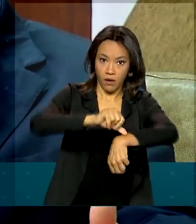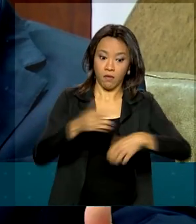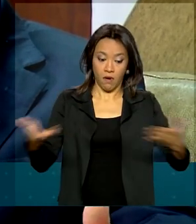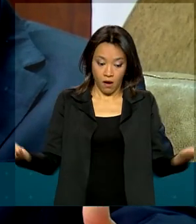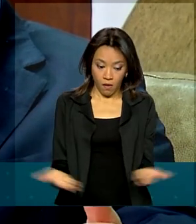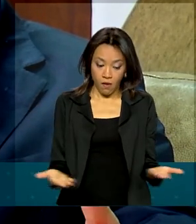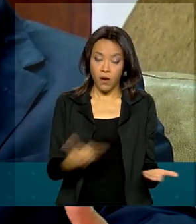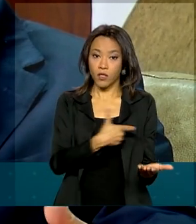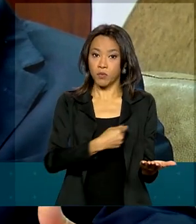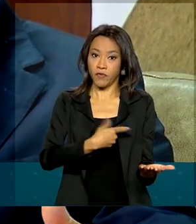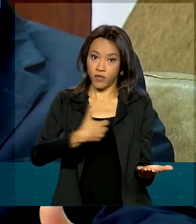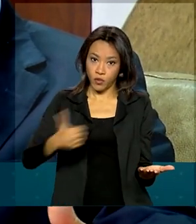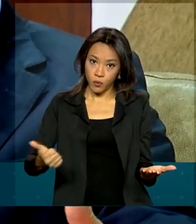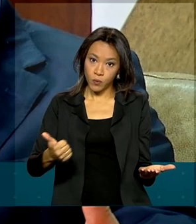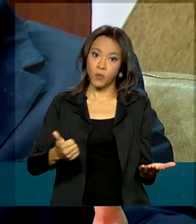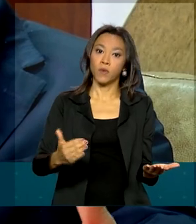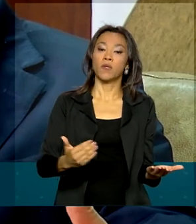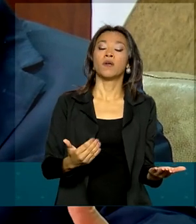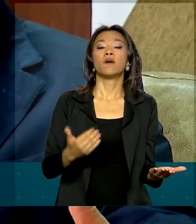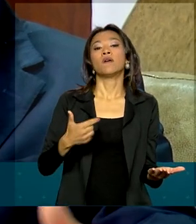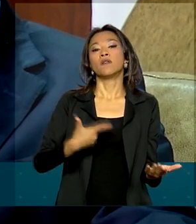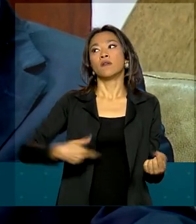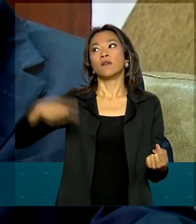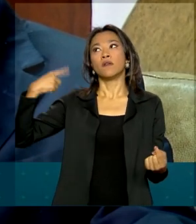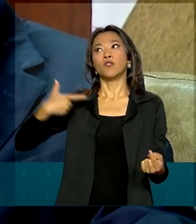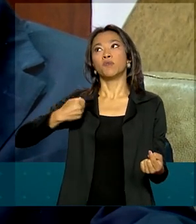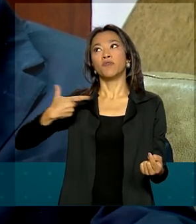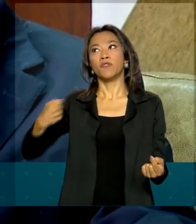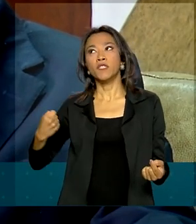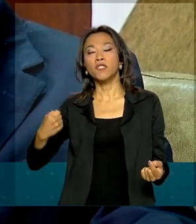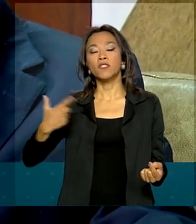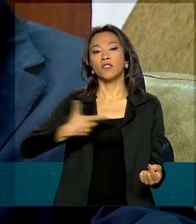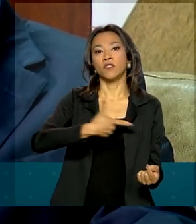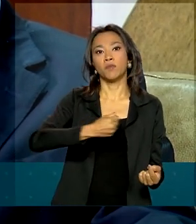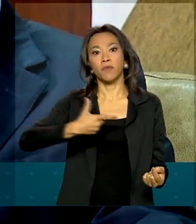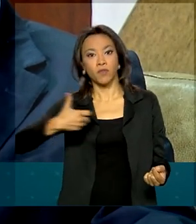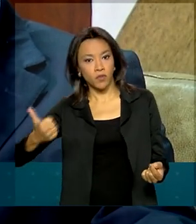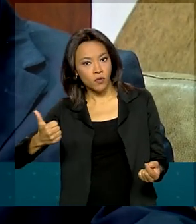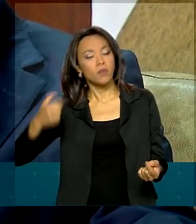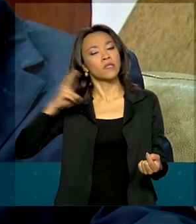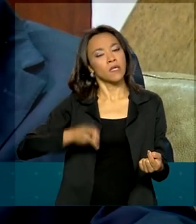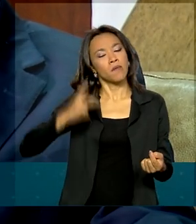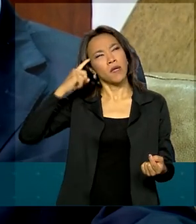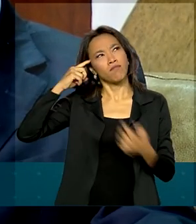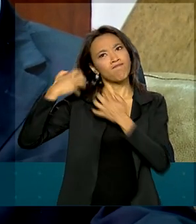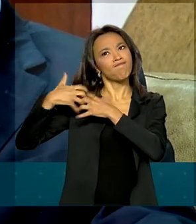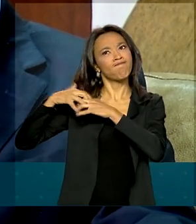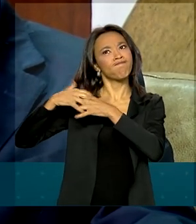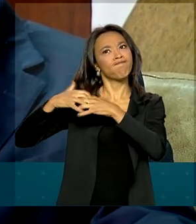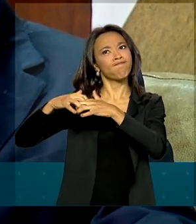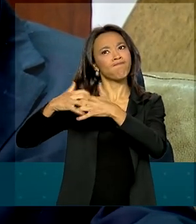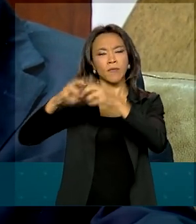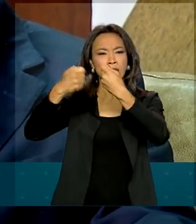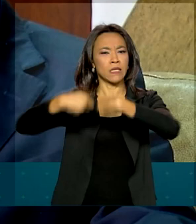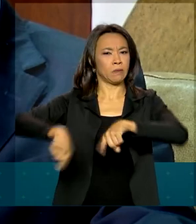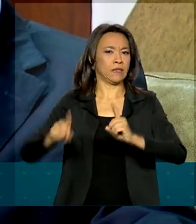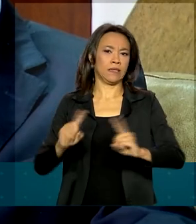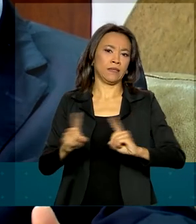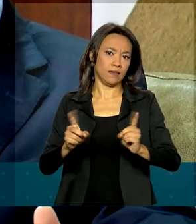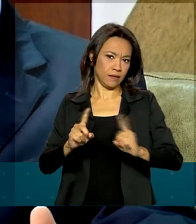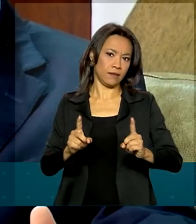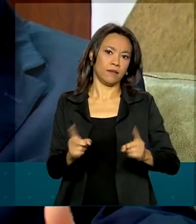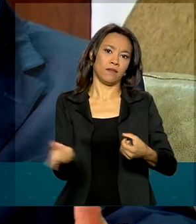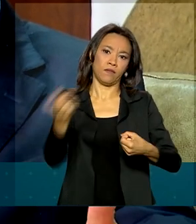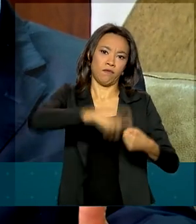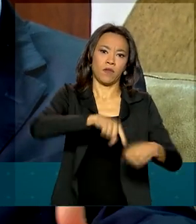em 2020 e 2021, nós sempre analisamos essa questão, também não há necessidade do ponto de vista energético.